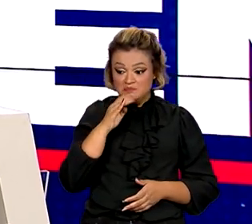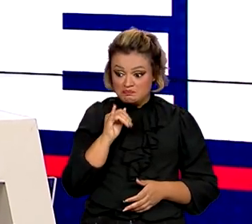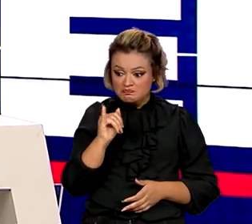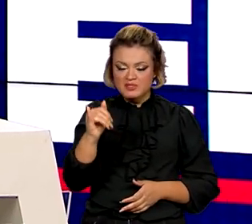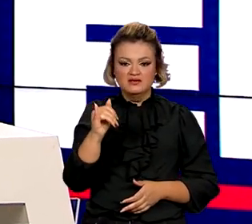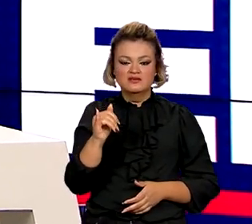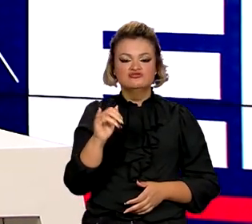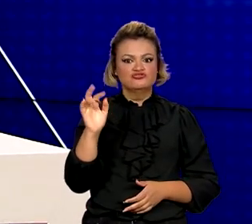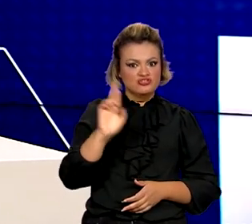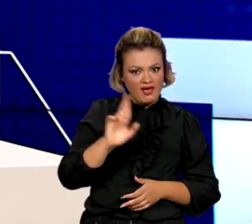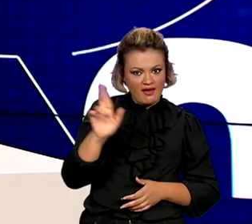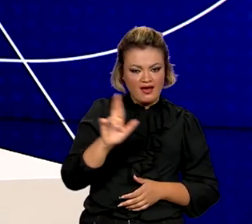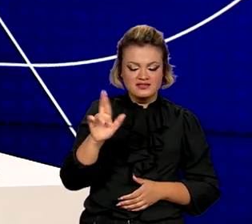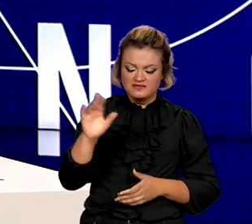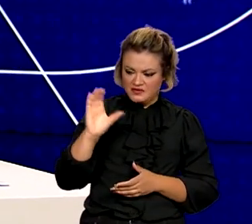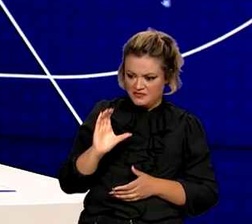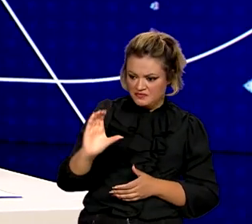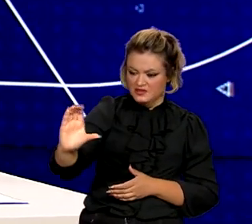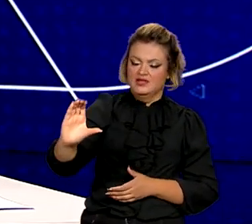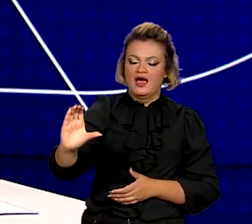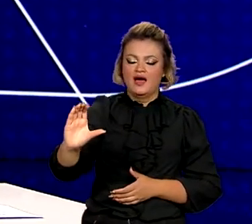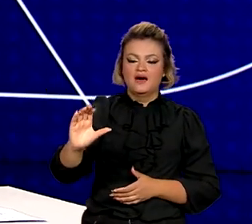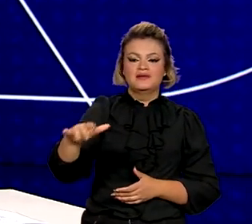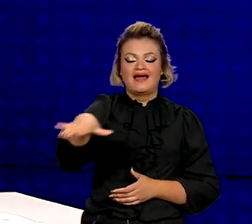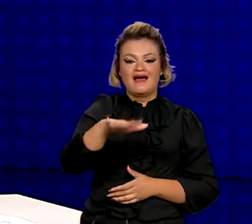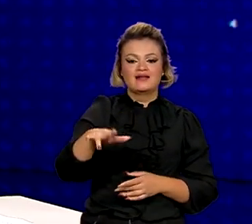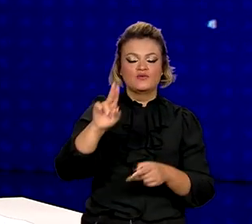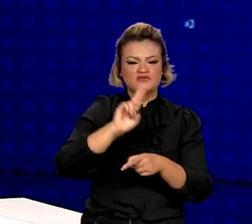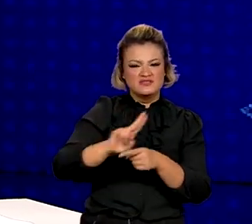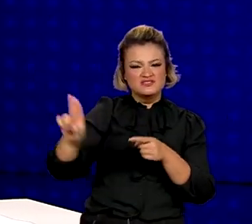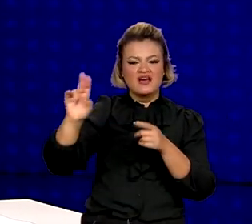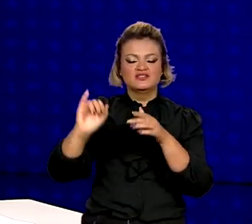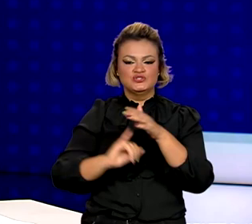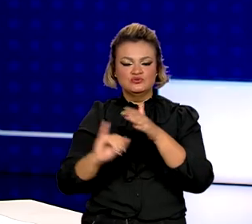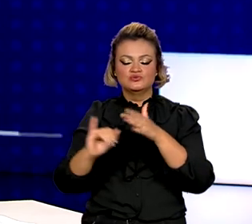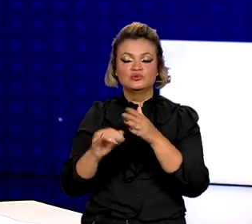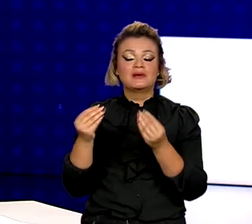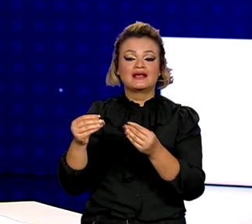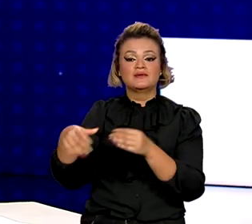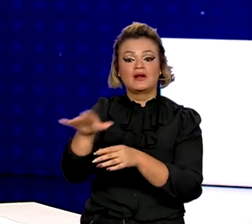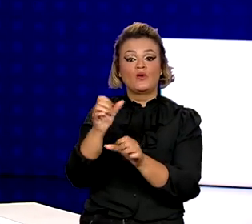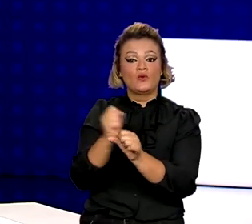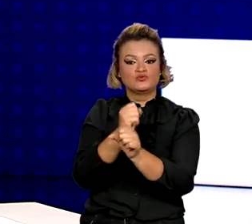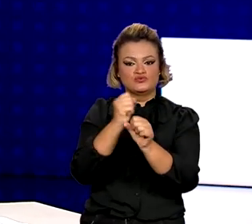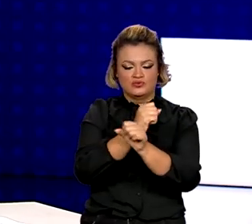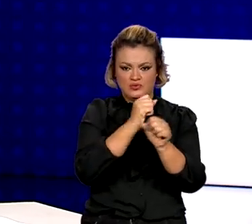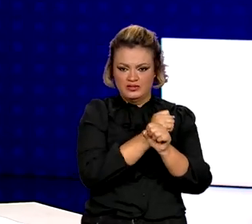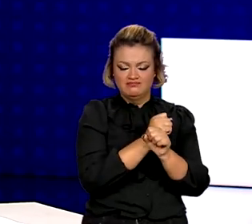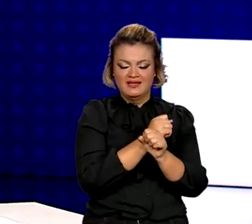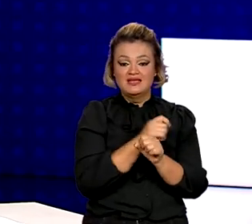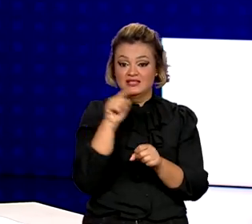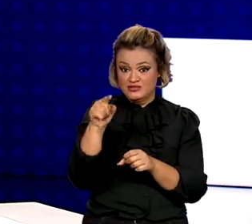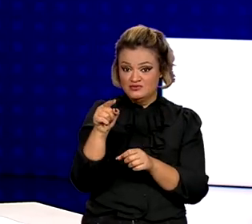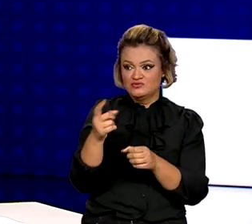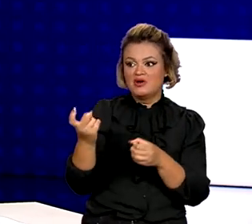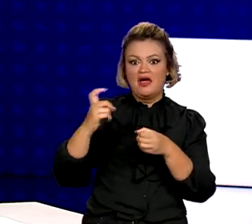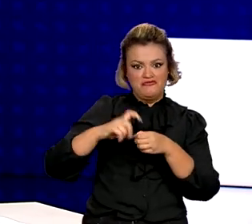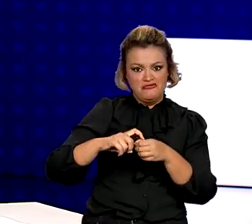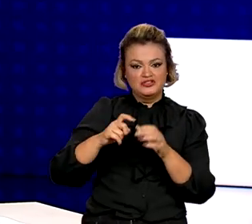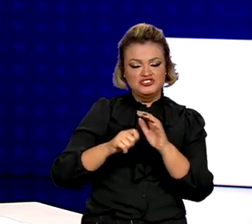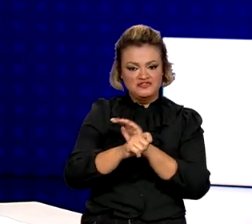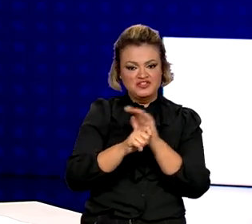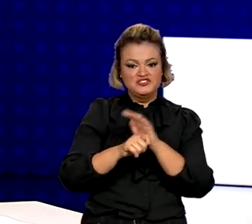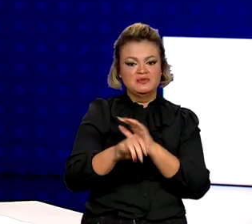meio de reais vão reforçar o orçamento de universidades e de institutos federais. O valor marca a retomada de investimentos